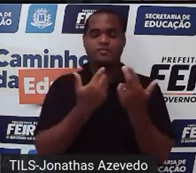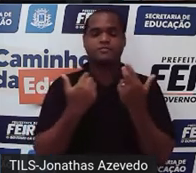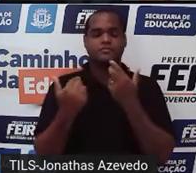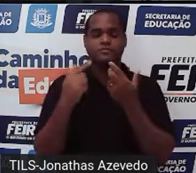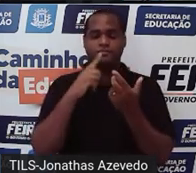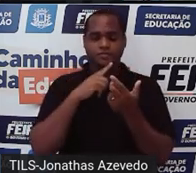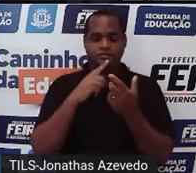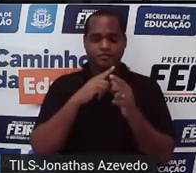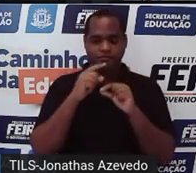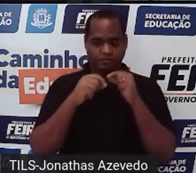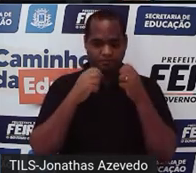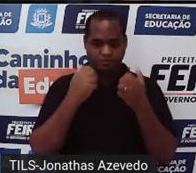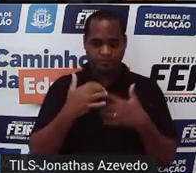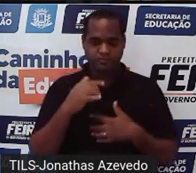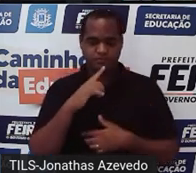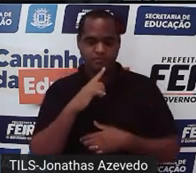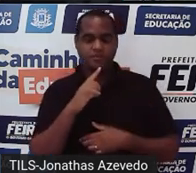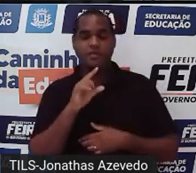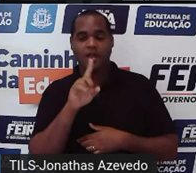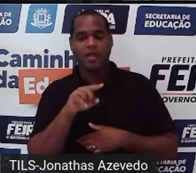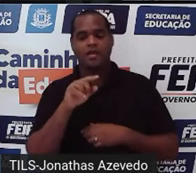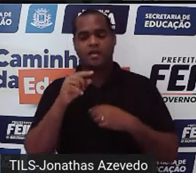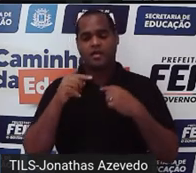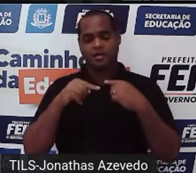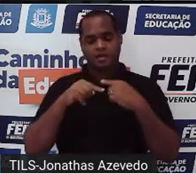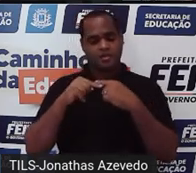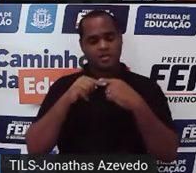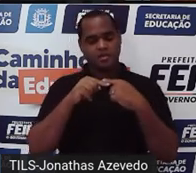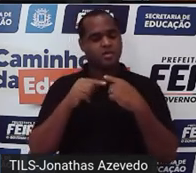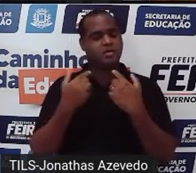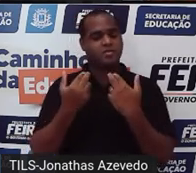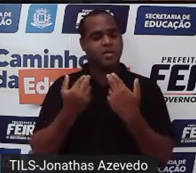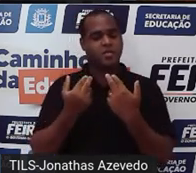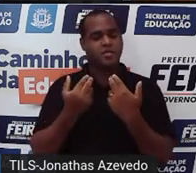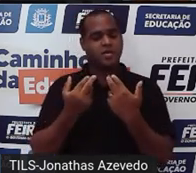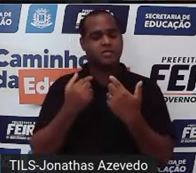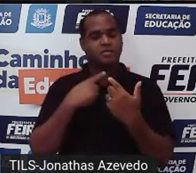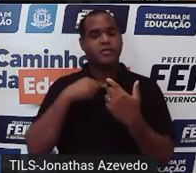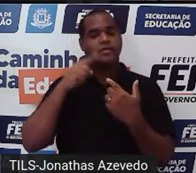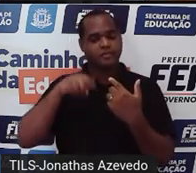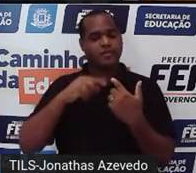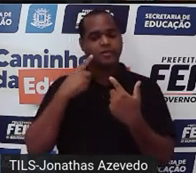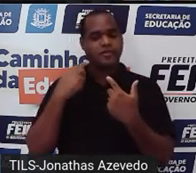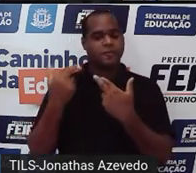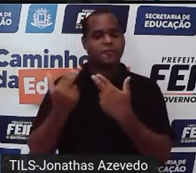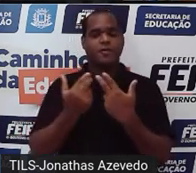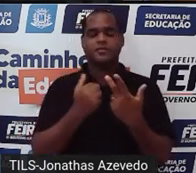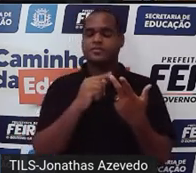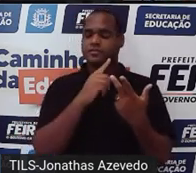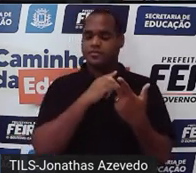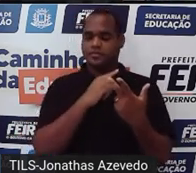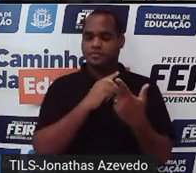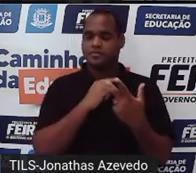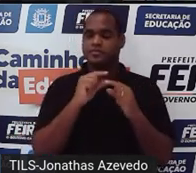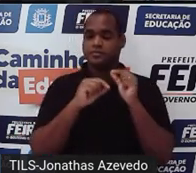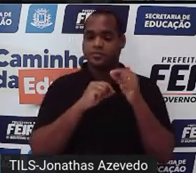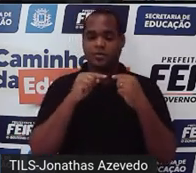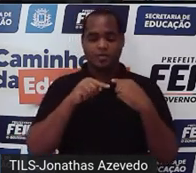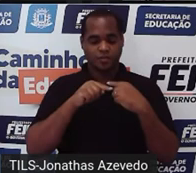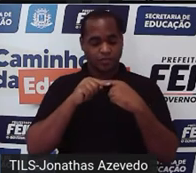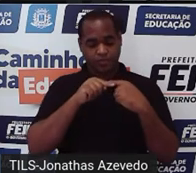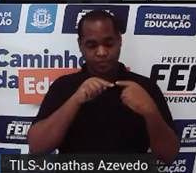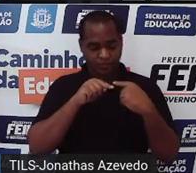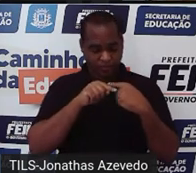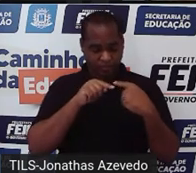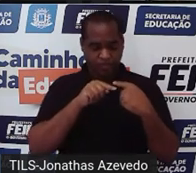seja as retas coincidem as retas estão no mesmo lugar de duas retas por isso que fica uma por cima da